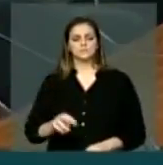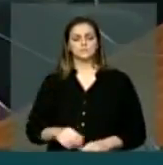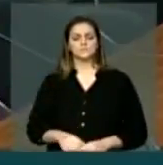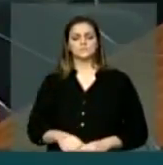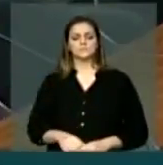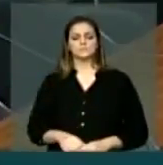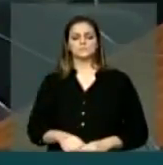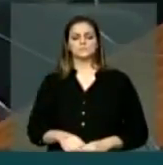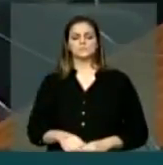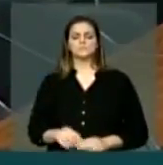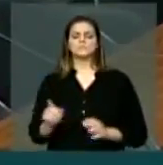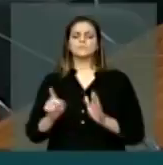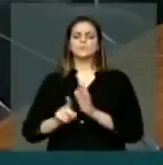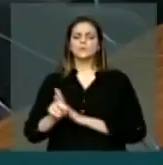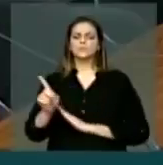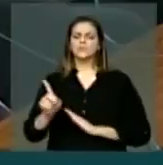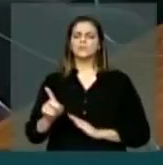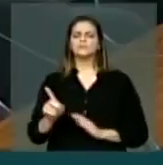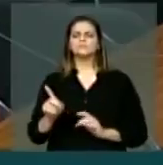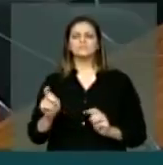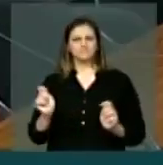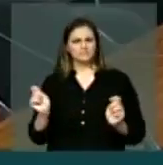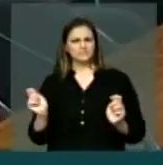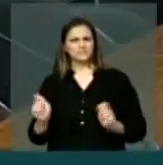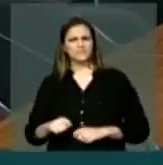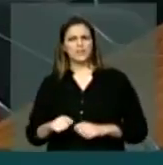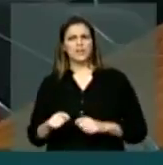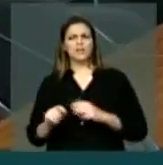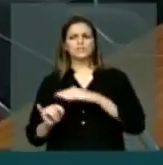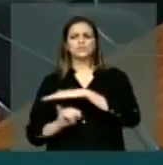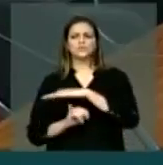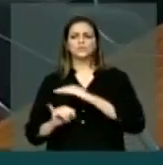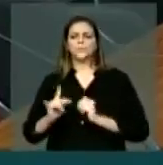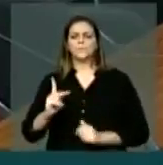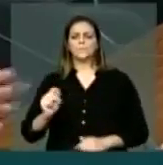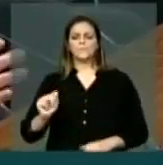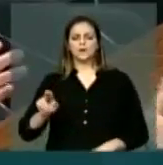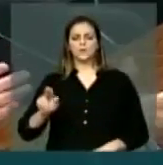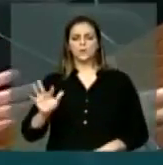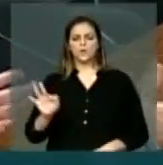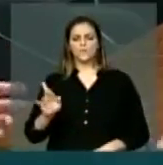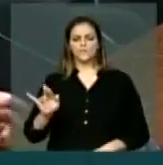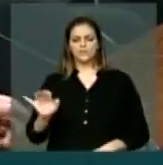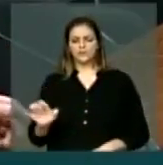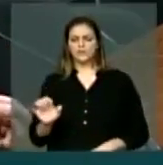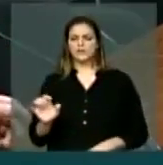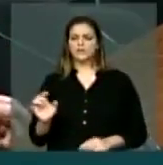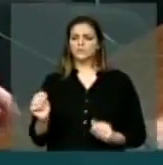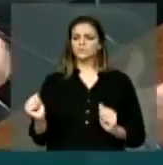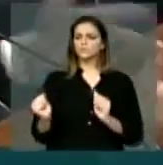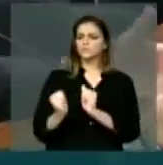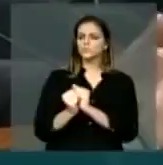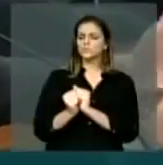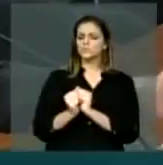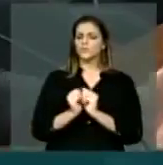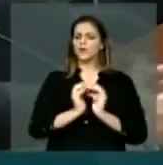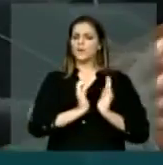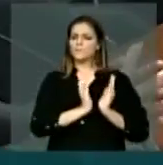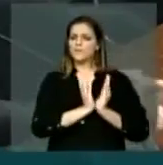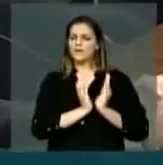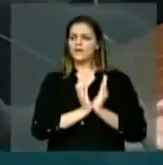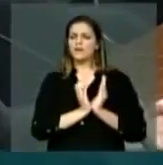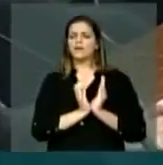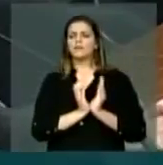possibilidade de se fazer uma parceria com o Instituto Paulo Freire e a Federação das APAES para que esses pais